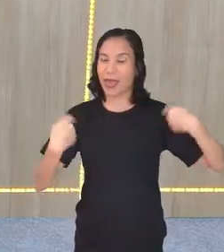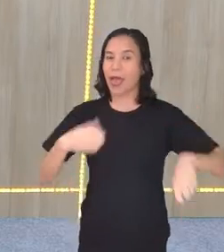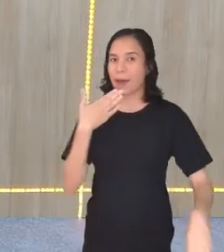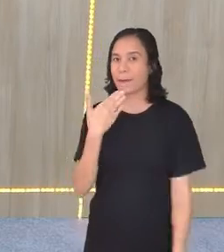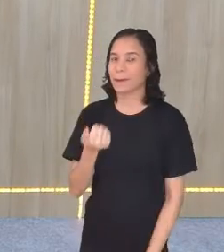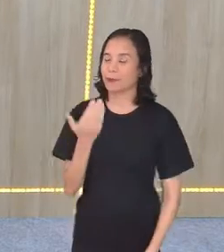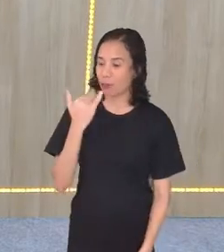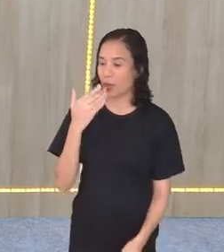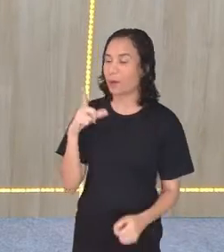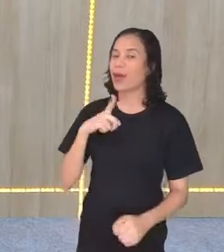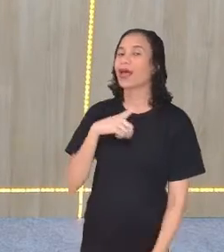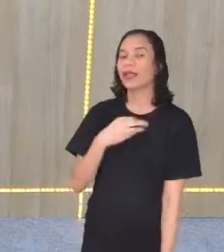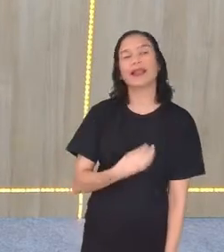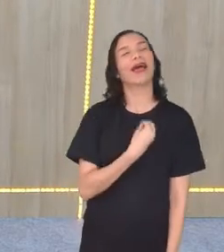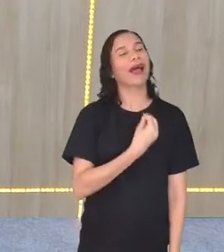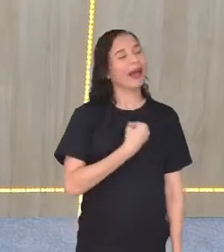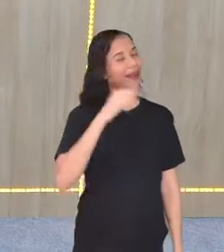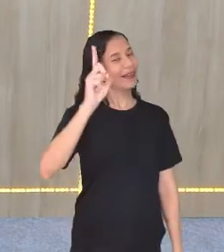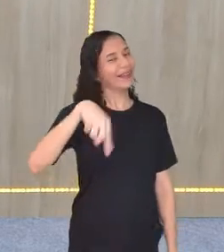comidinha aqui. Opa!